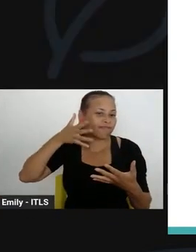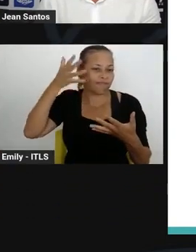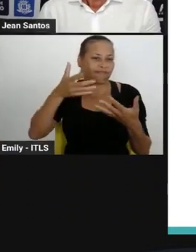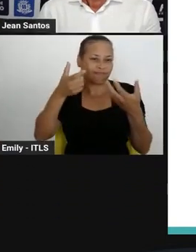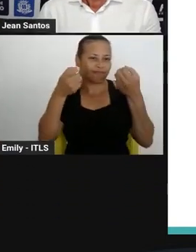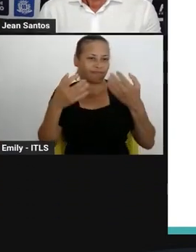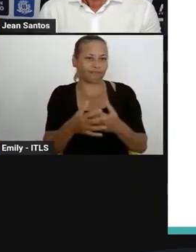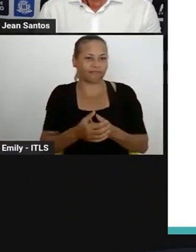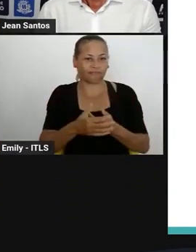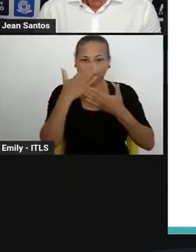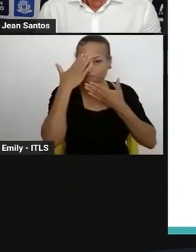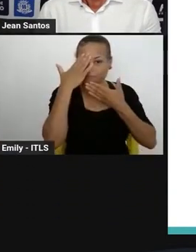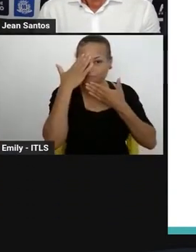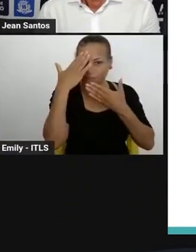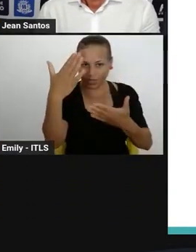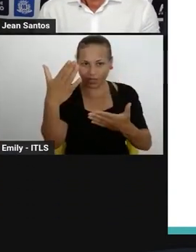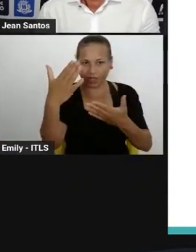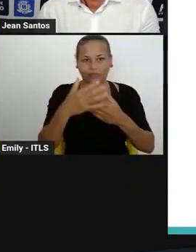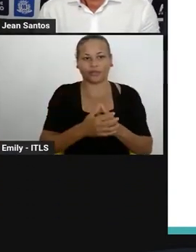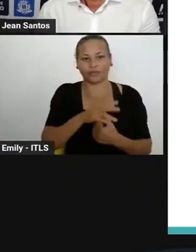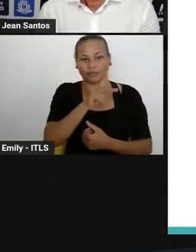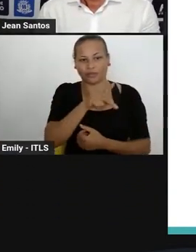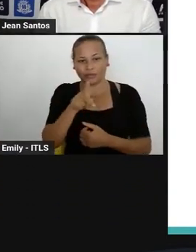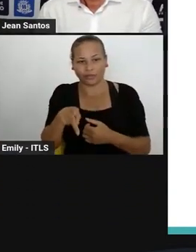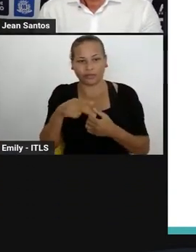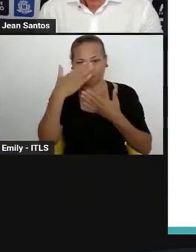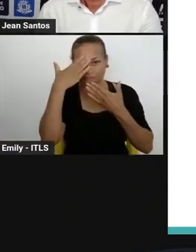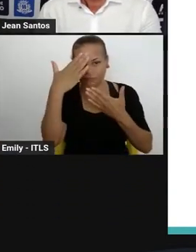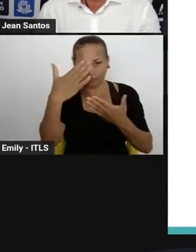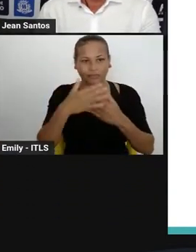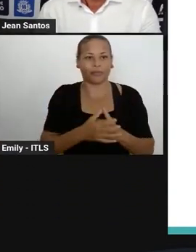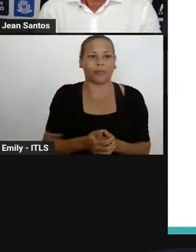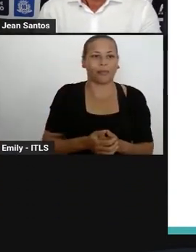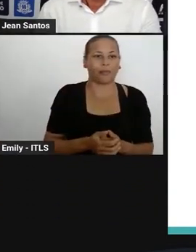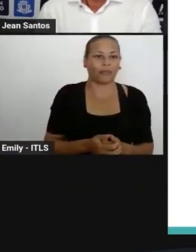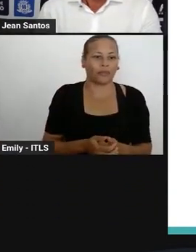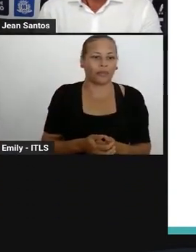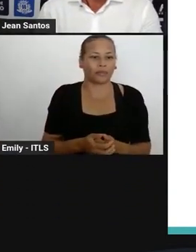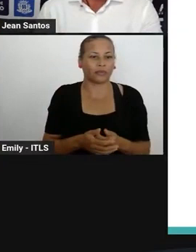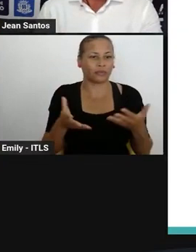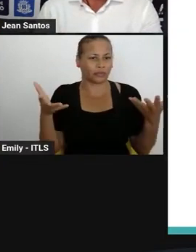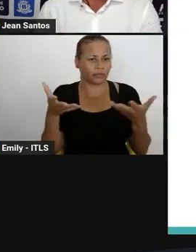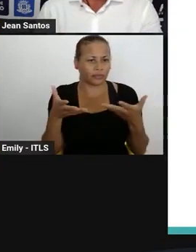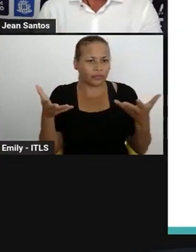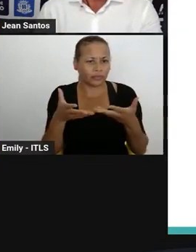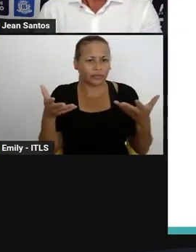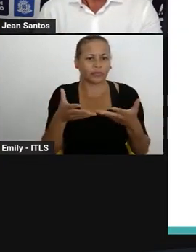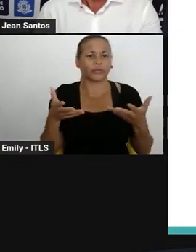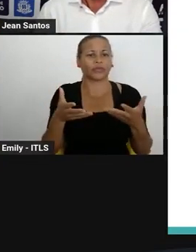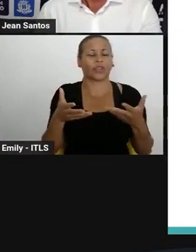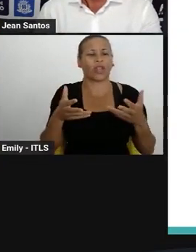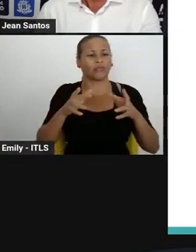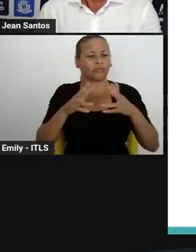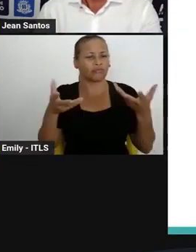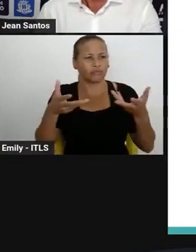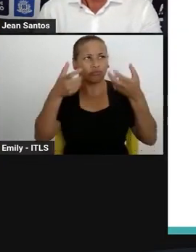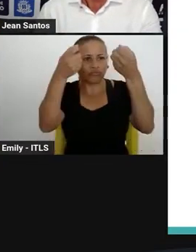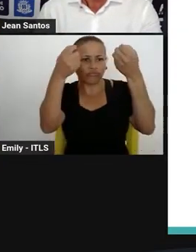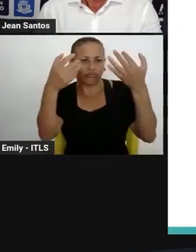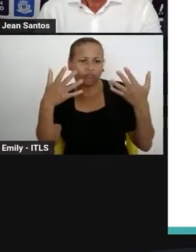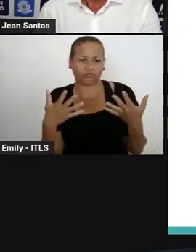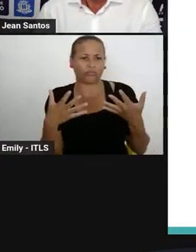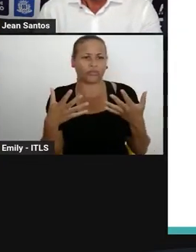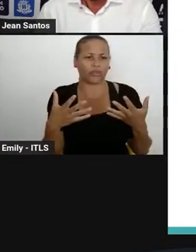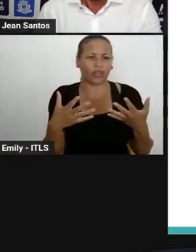Obrigado, Beth. Bem, nós temos aí uma cópia da publicação no Diário Oficial Eletrônico